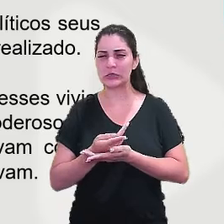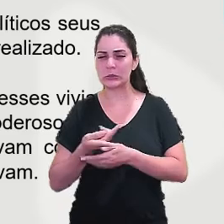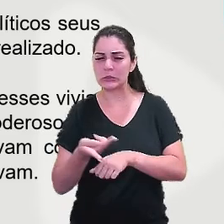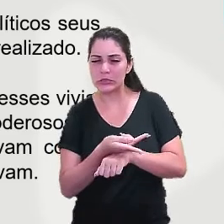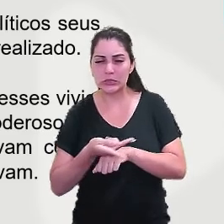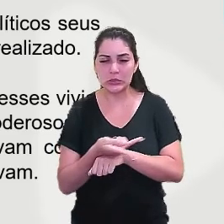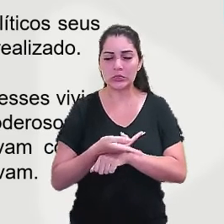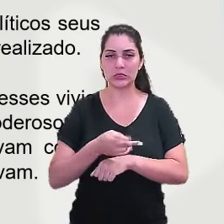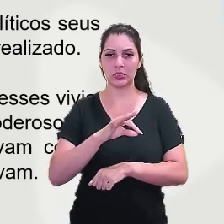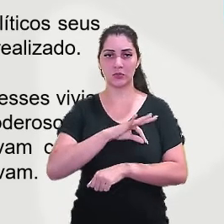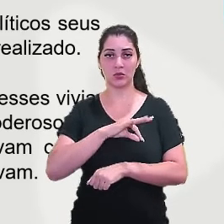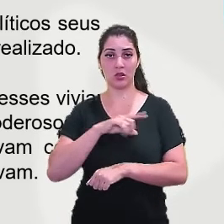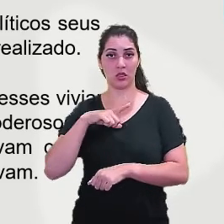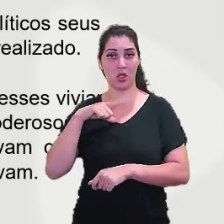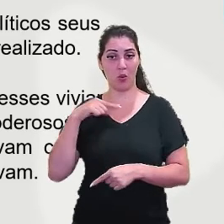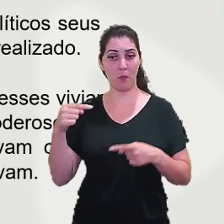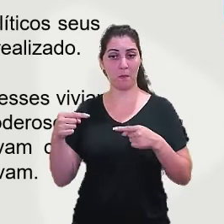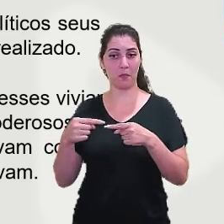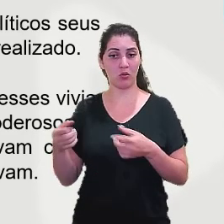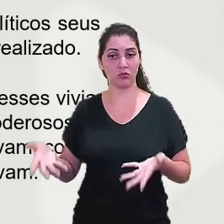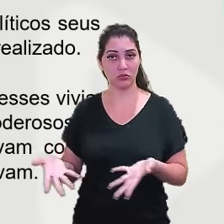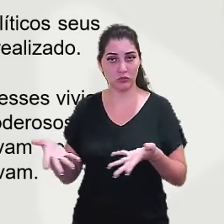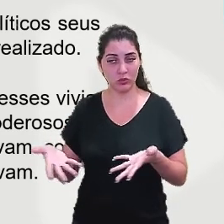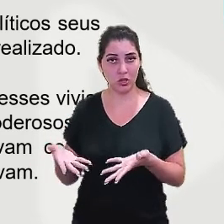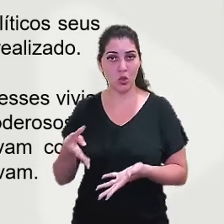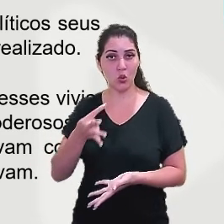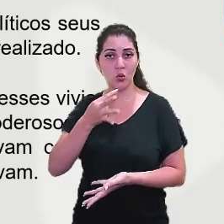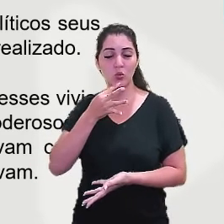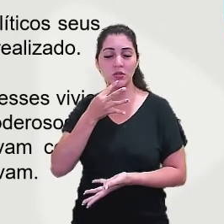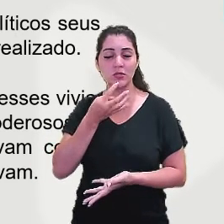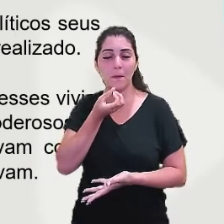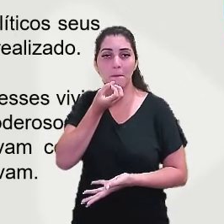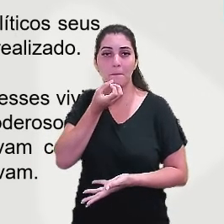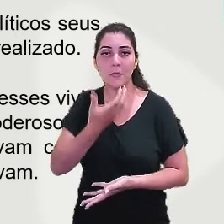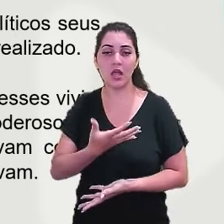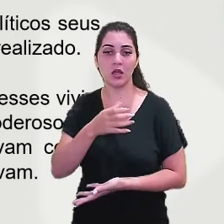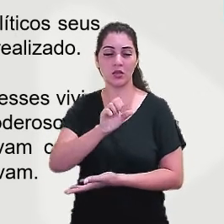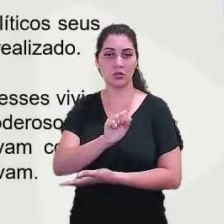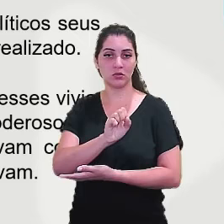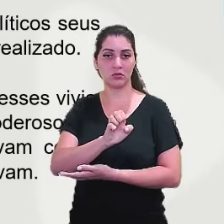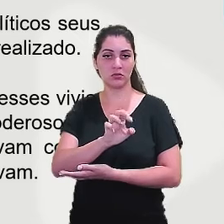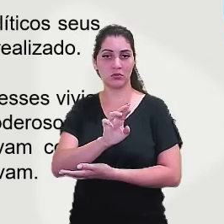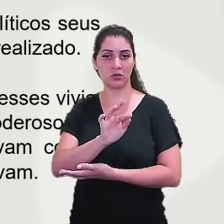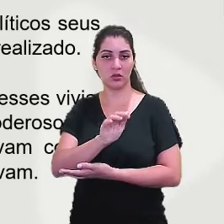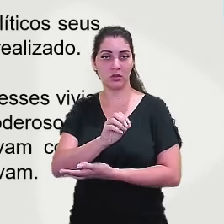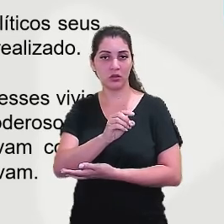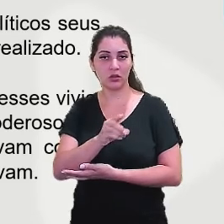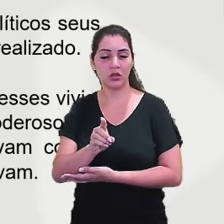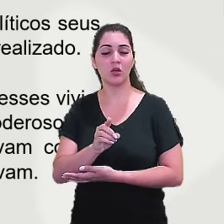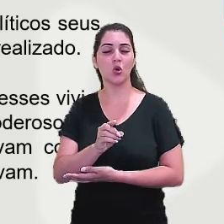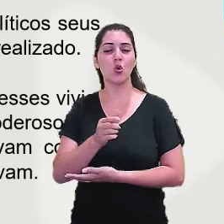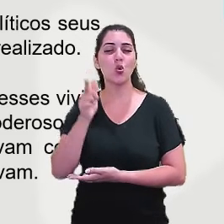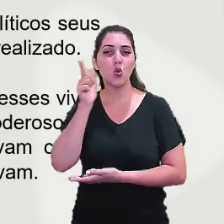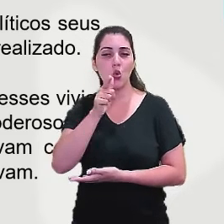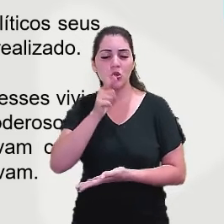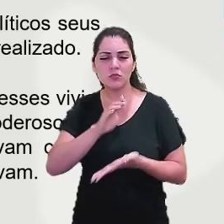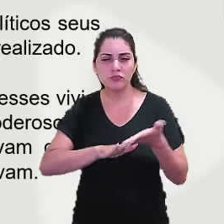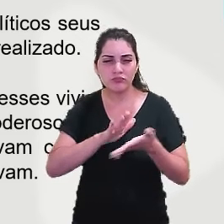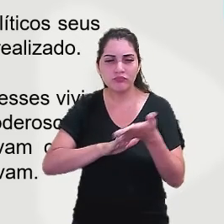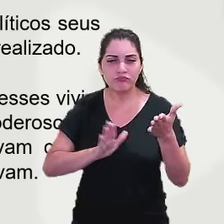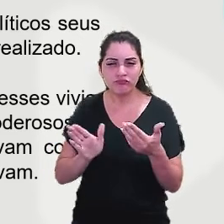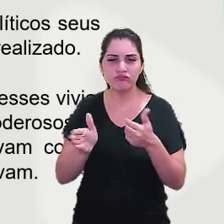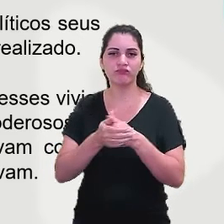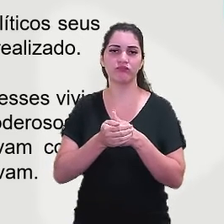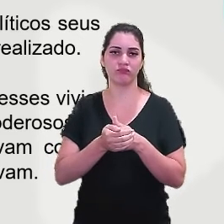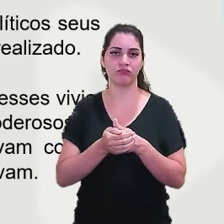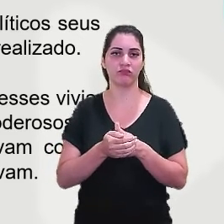tinham um ponto ao seu favor. Eles conheciam muito bem o sertão, as caatingas, e eles conseguiam escapar e se esconder.